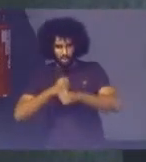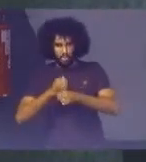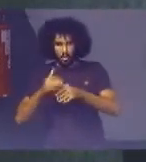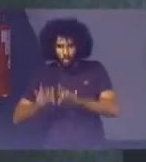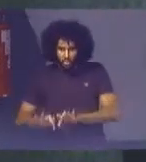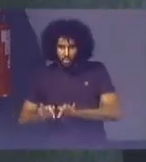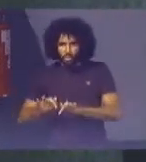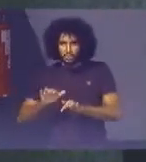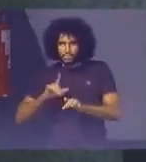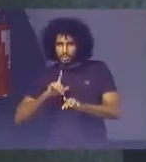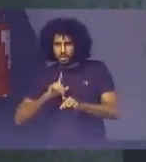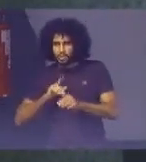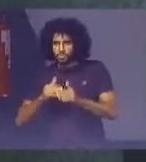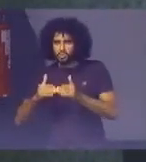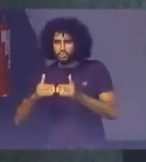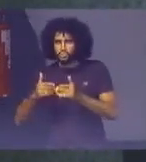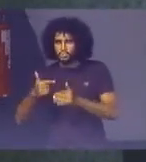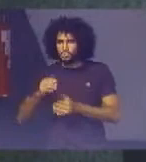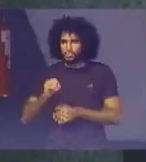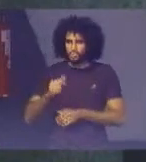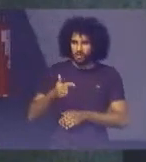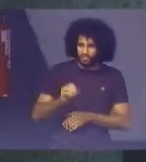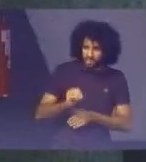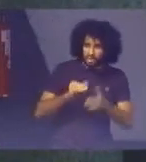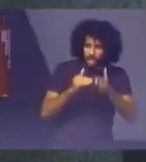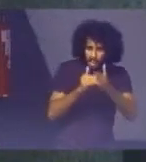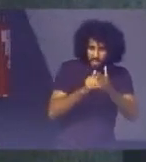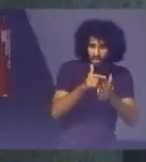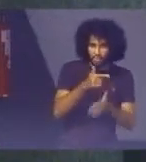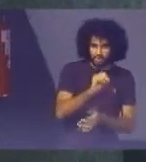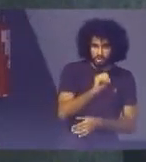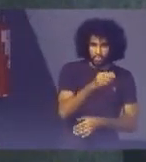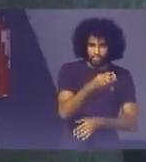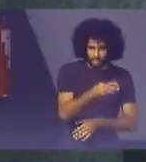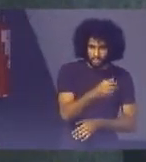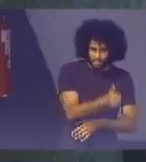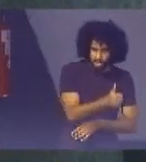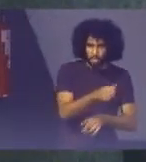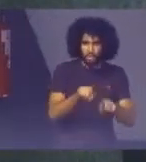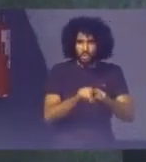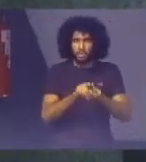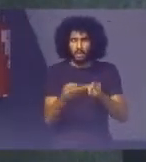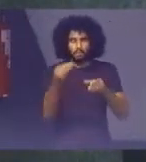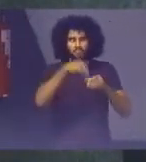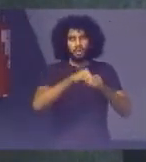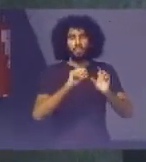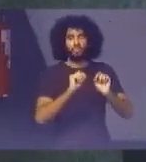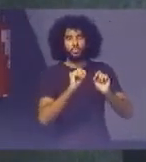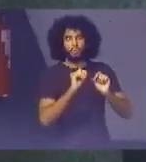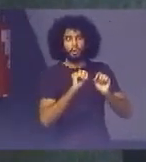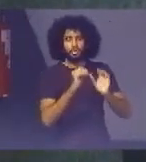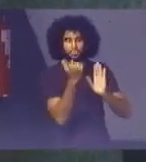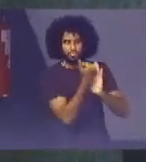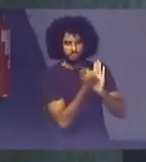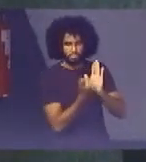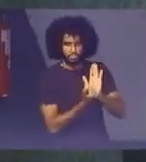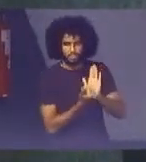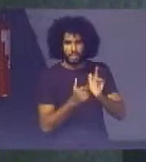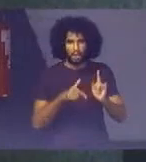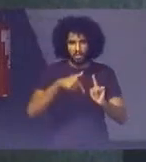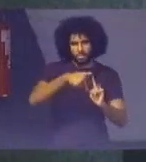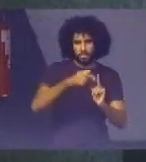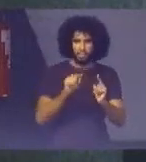de 2020 A 2031 E que teve incorporado Em todas as suas diretrizes As metas nacionais Dos